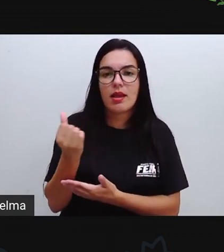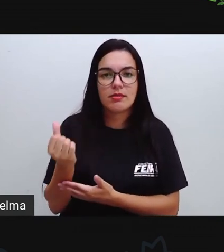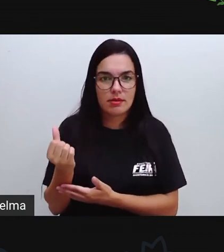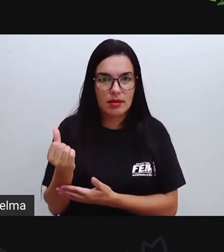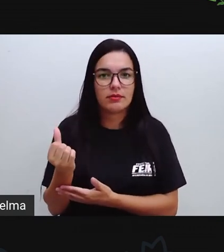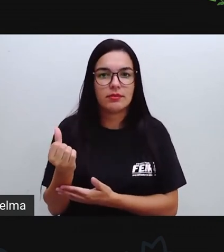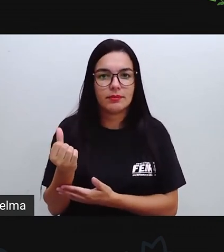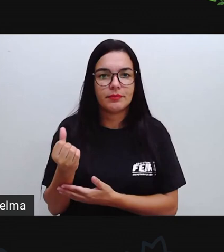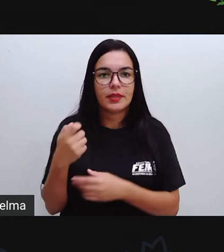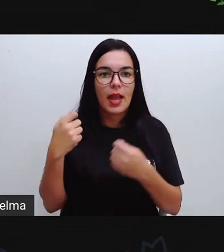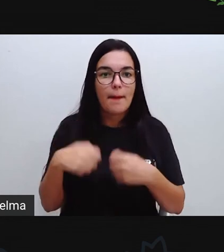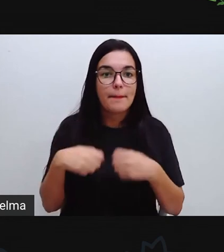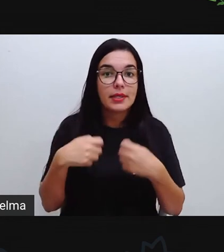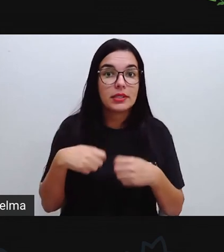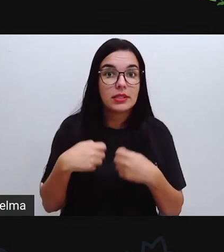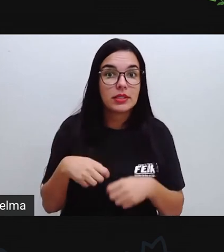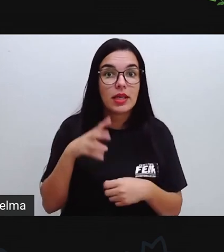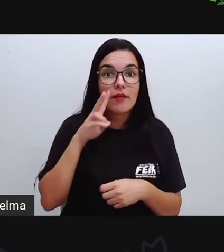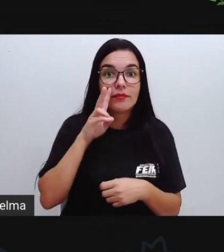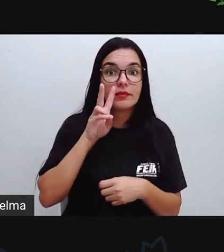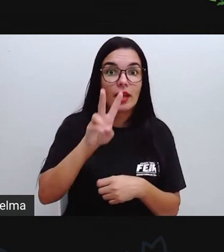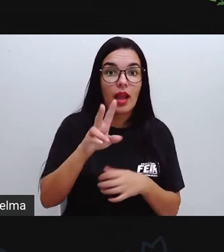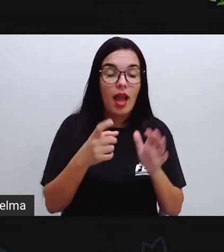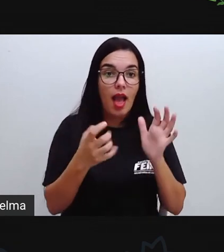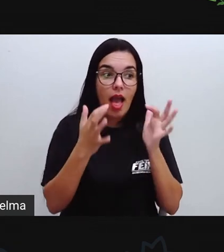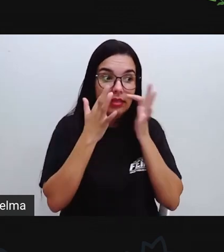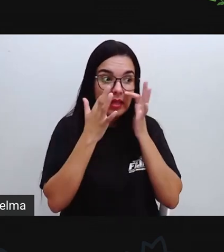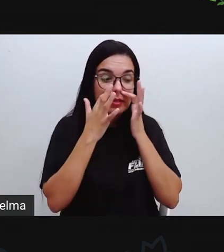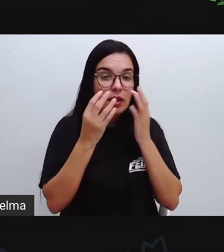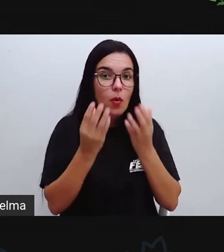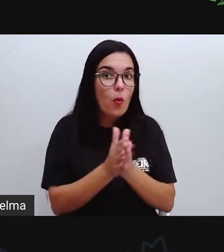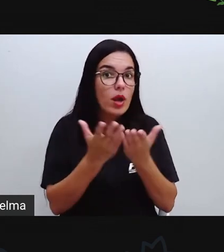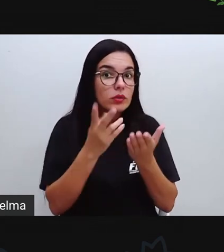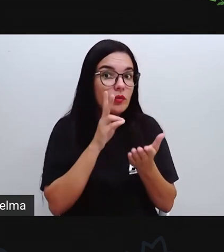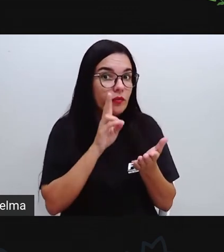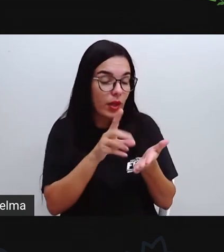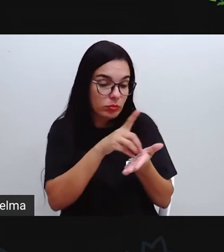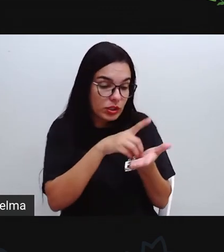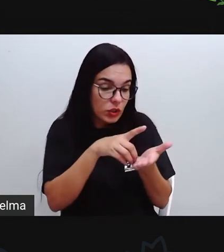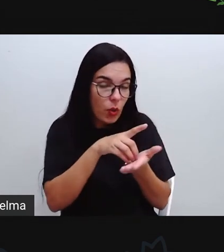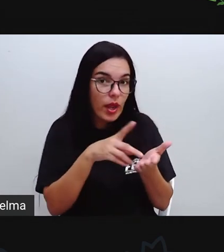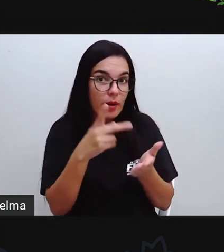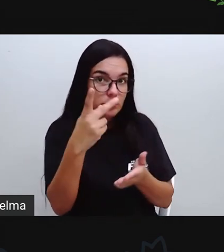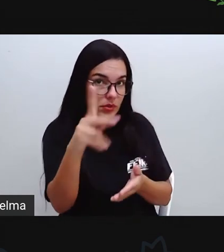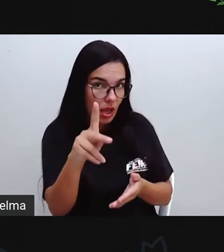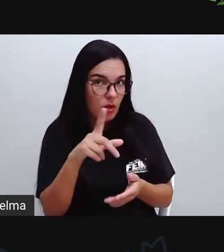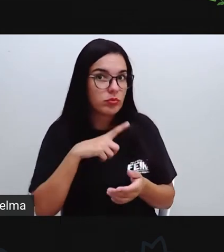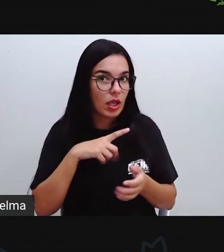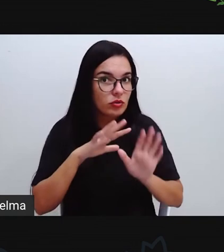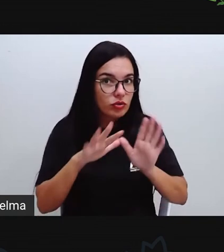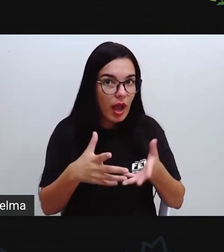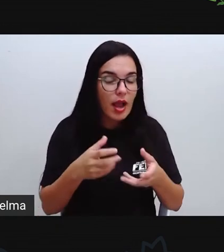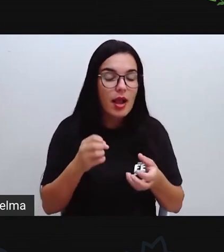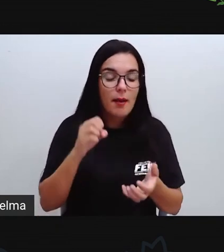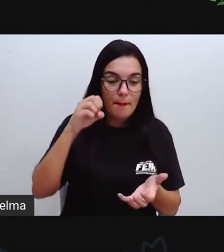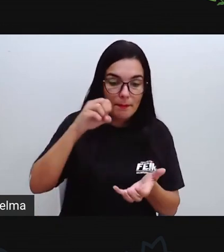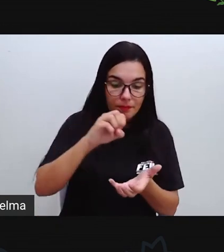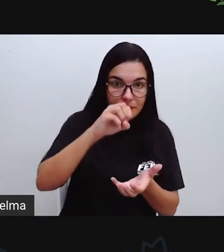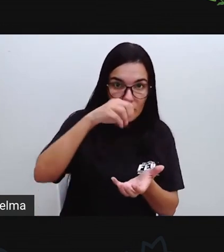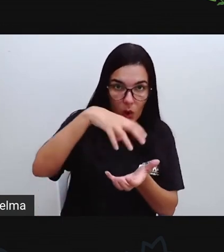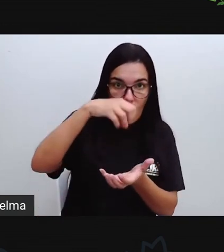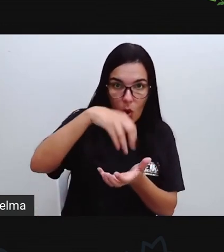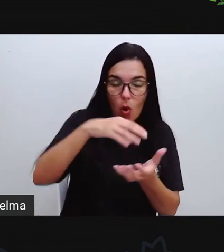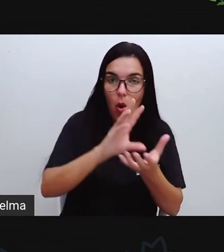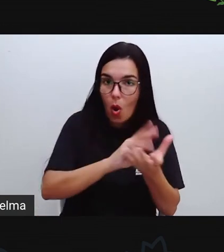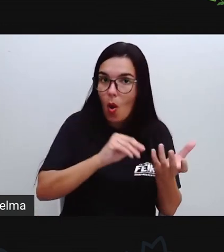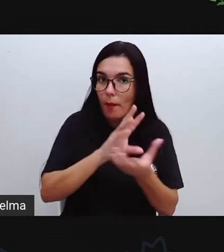quando é que foi produzido aí esse dicionário, Quando é que foi publicado esse dicionário, porque pode estar com a